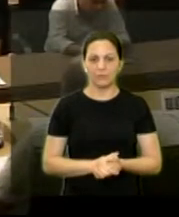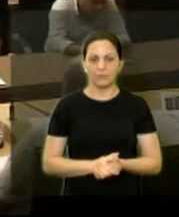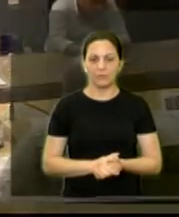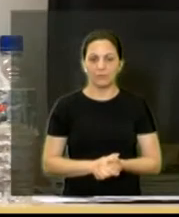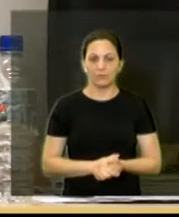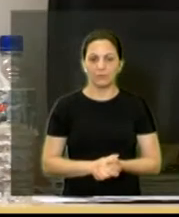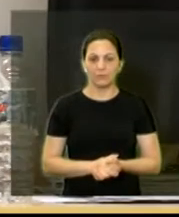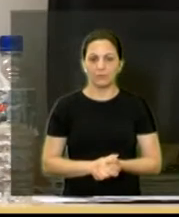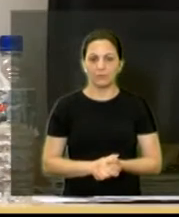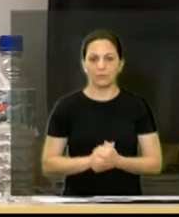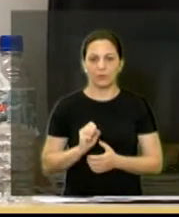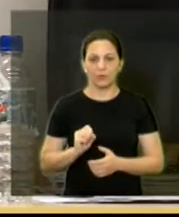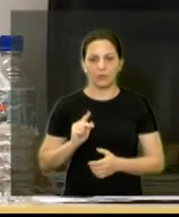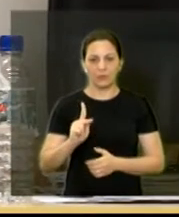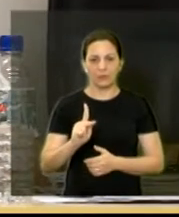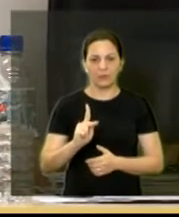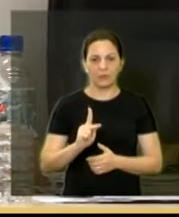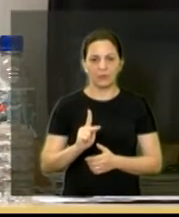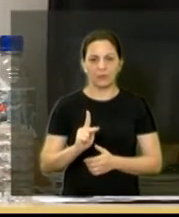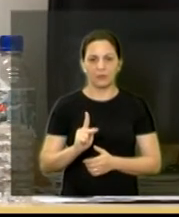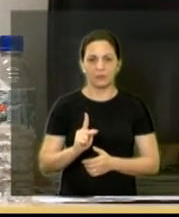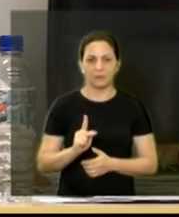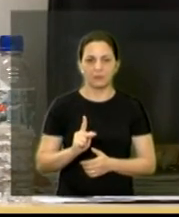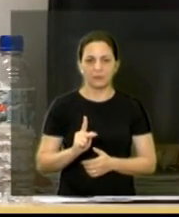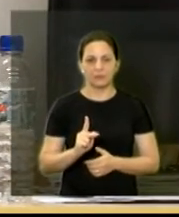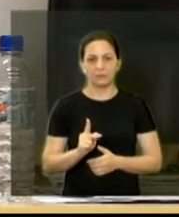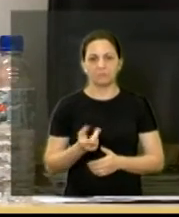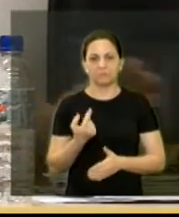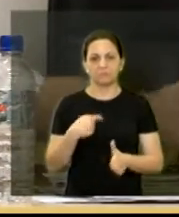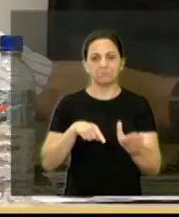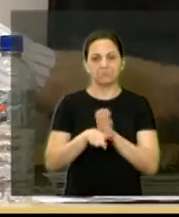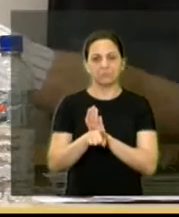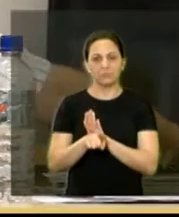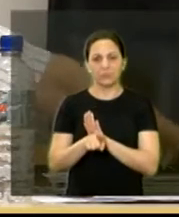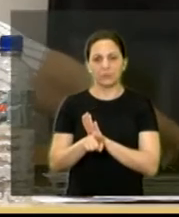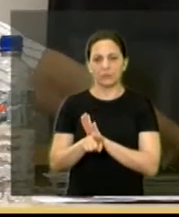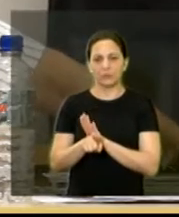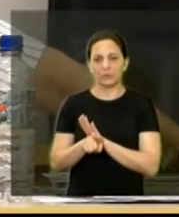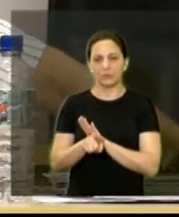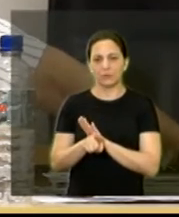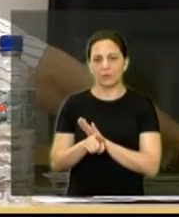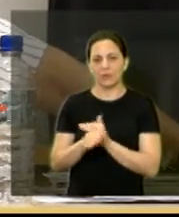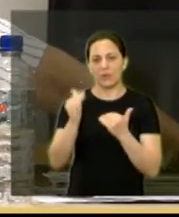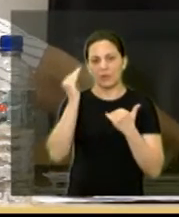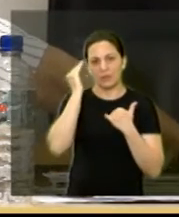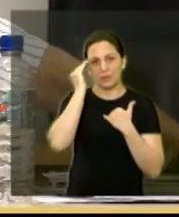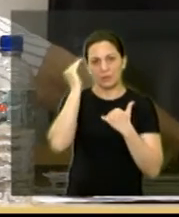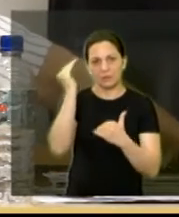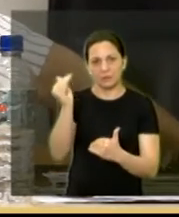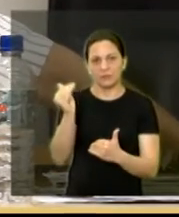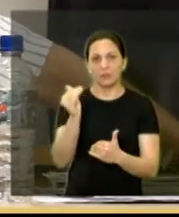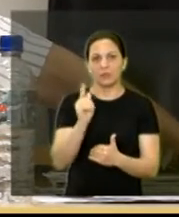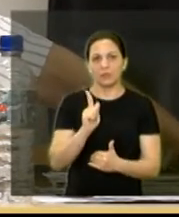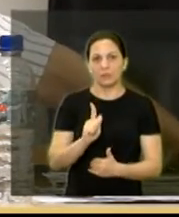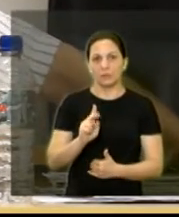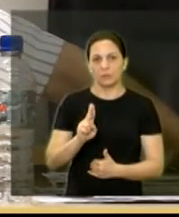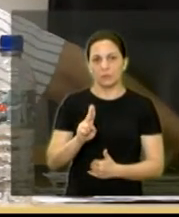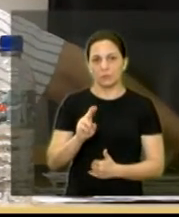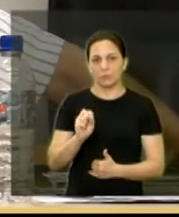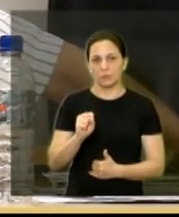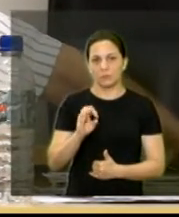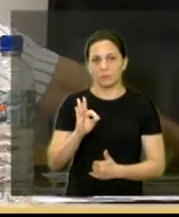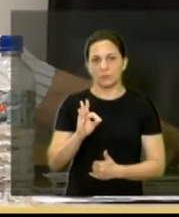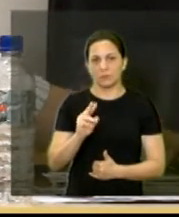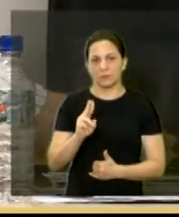ok se ninguém mais tiver algum questionamento eu vou agradecer já o Gustavo a secretaria o Marco a secretaria da